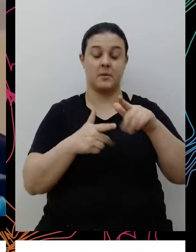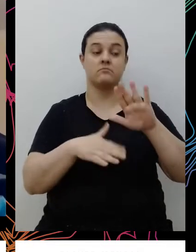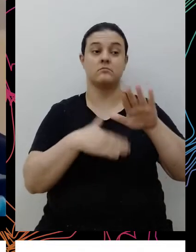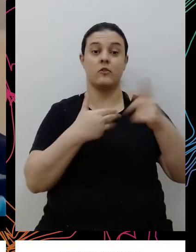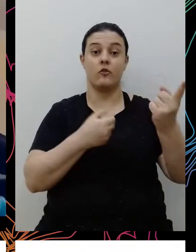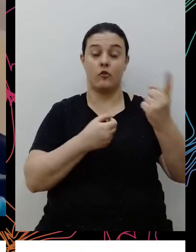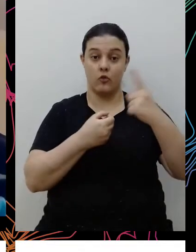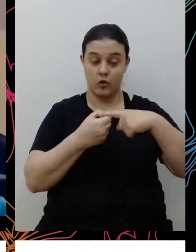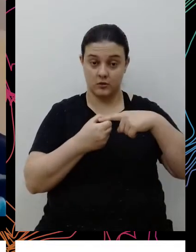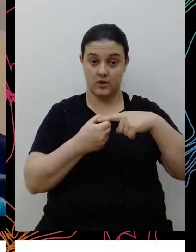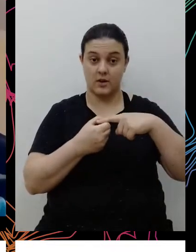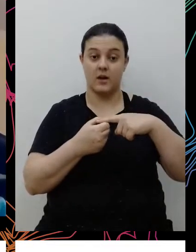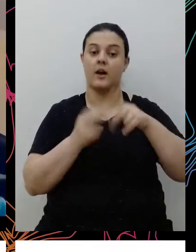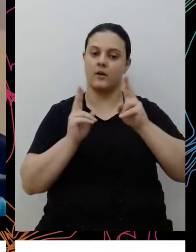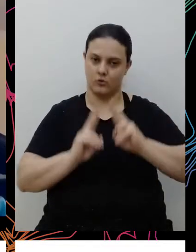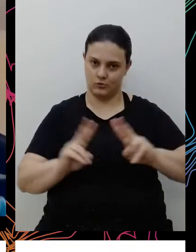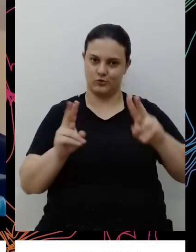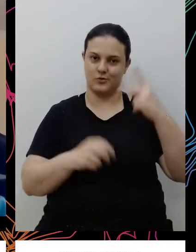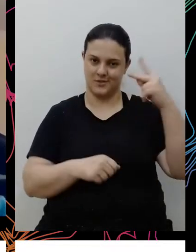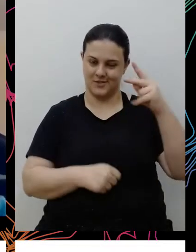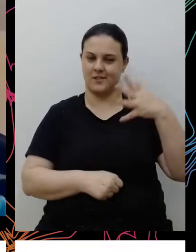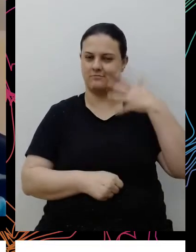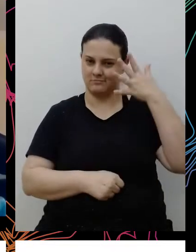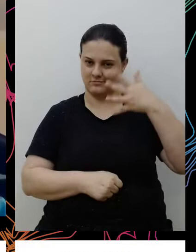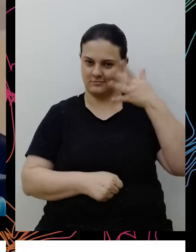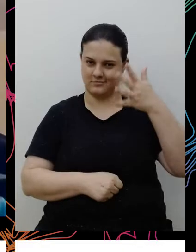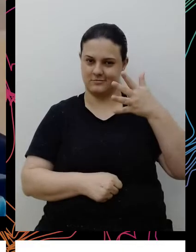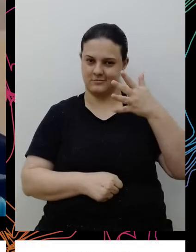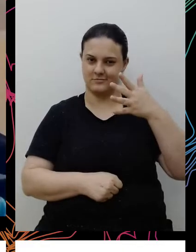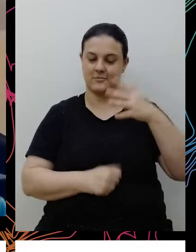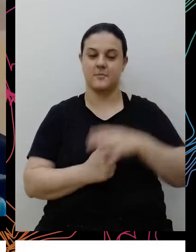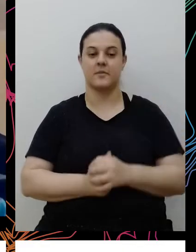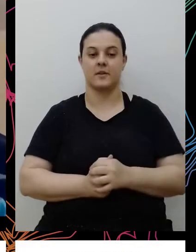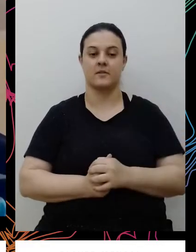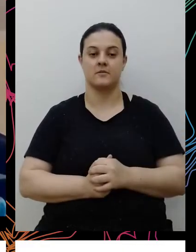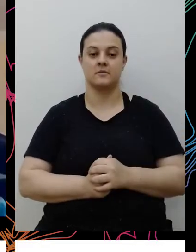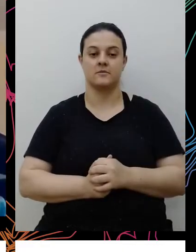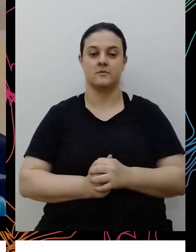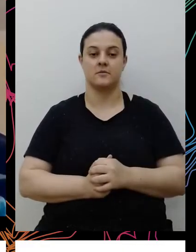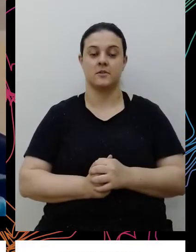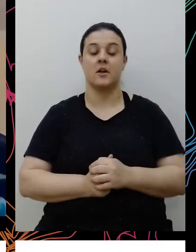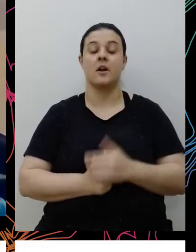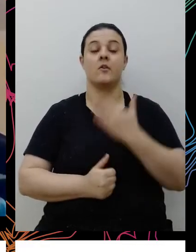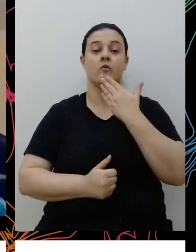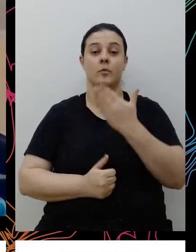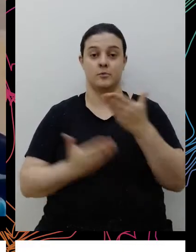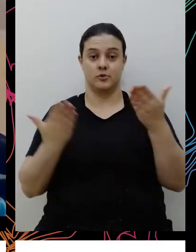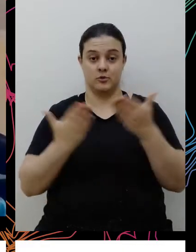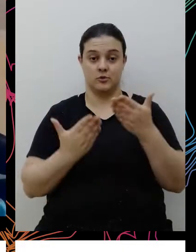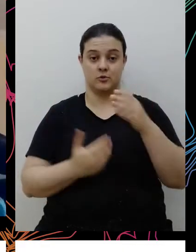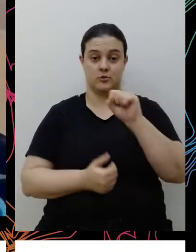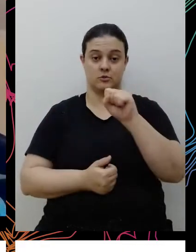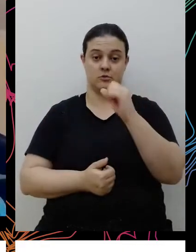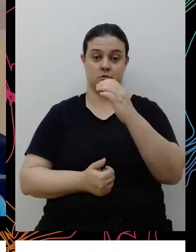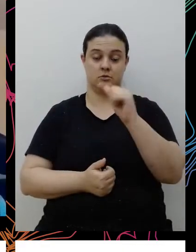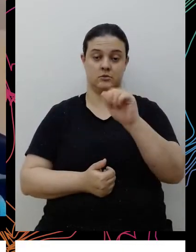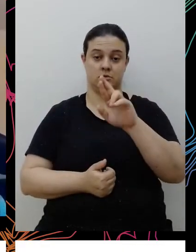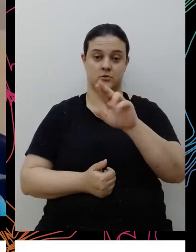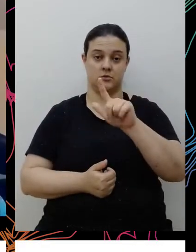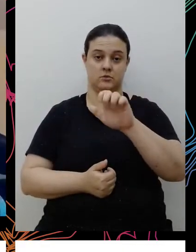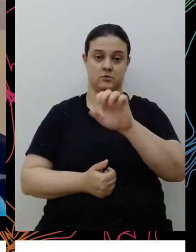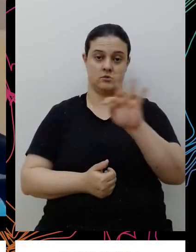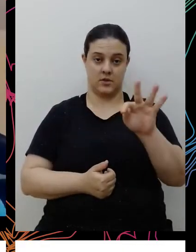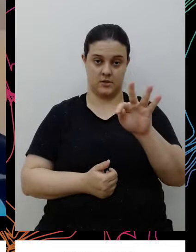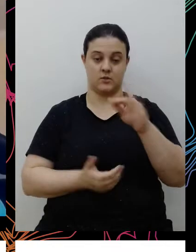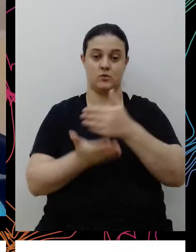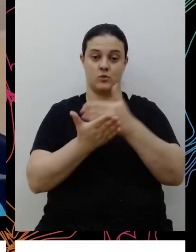conseguir retornar, a gente dá a oportunidade de ele terminar a fala. Eu vou pedir, então, para a Scarlett iniciar contando